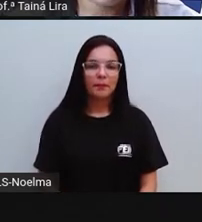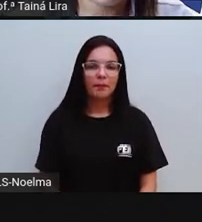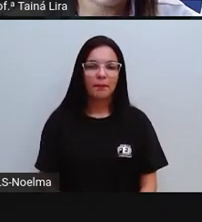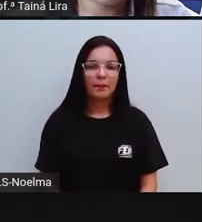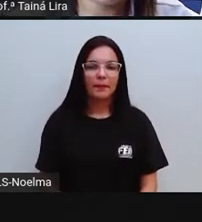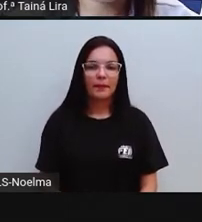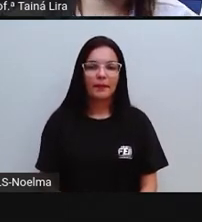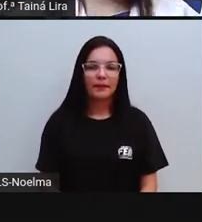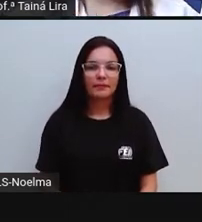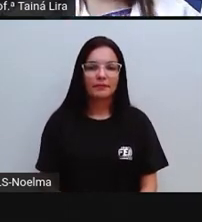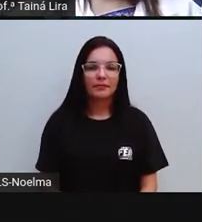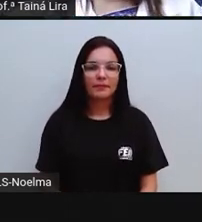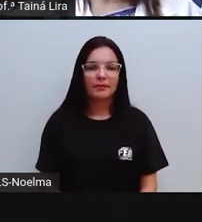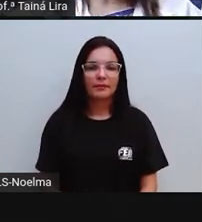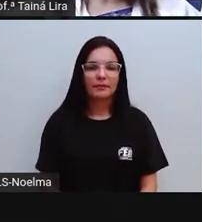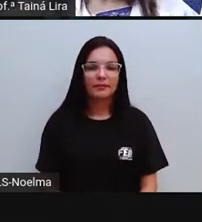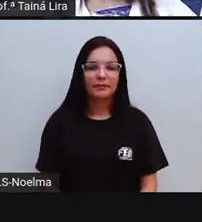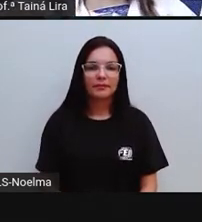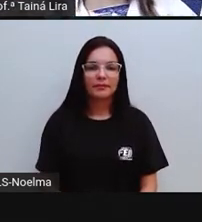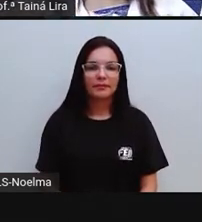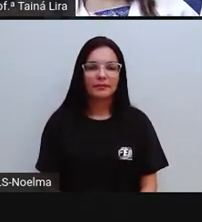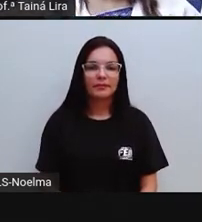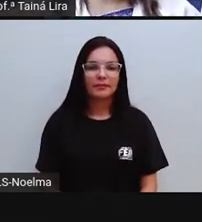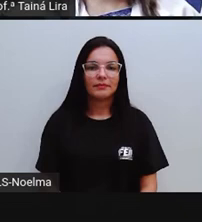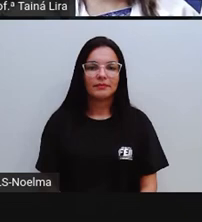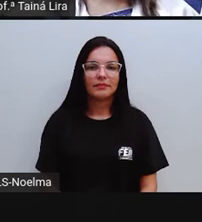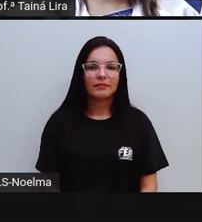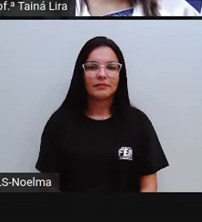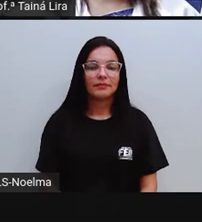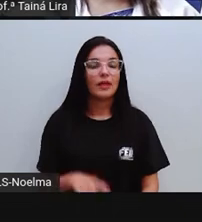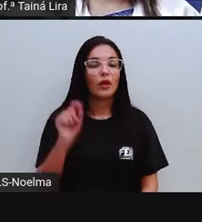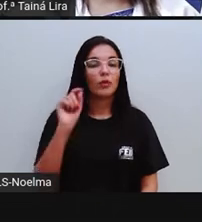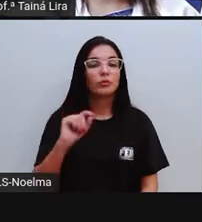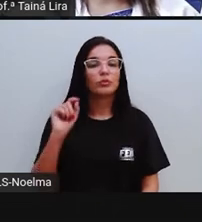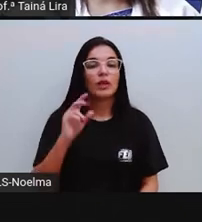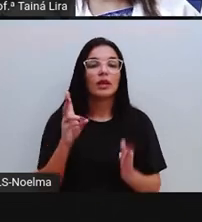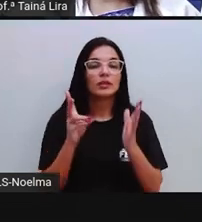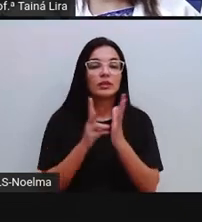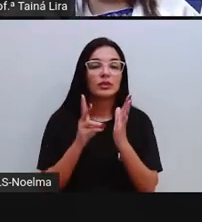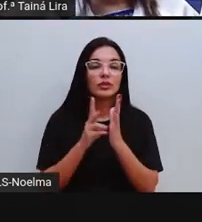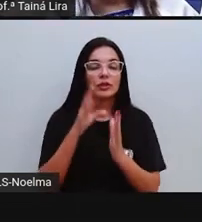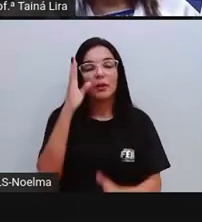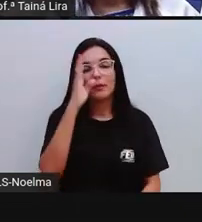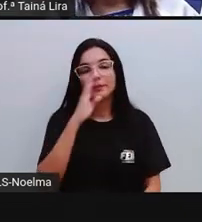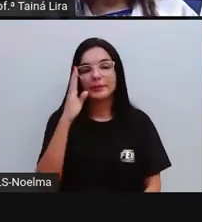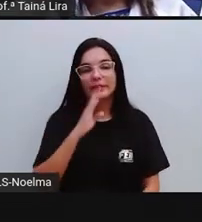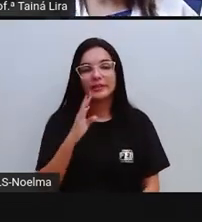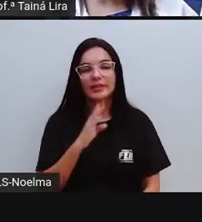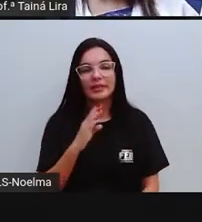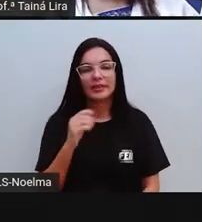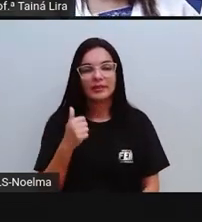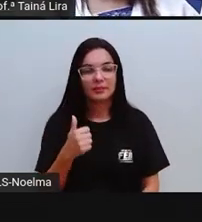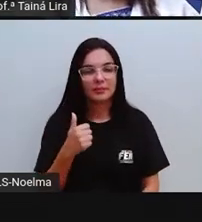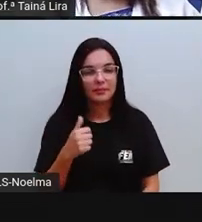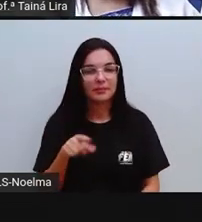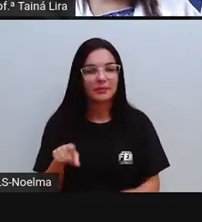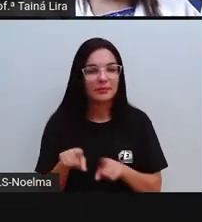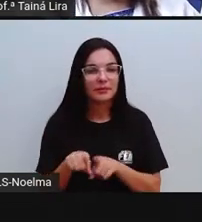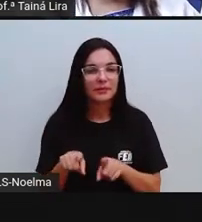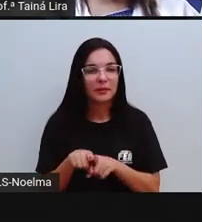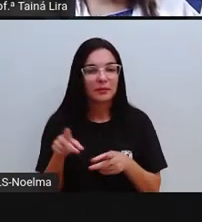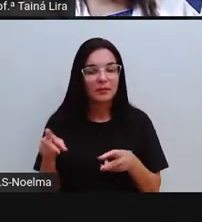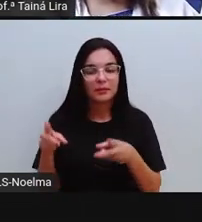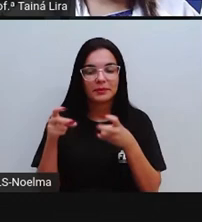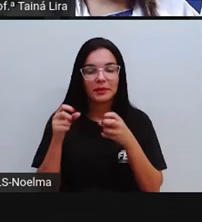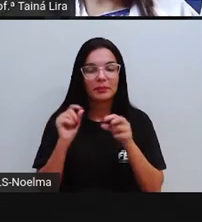para vocês visualizarem e é sobre aqui os indígenas brasileiros, tá? Inclusive, nós vamos ver que